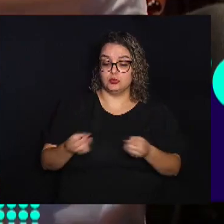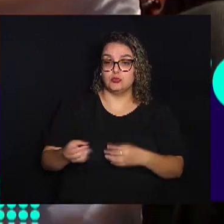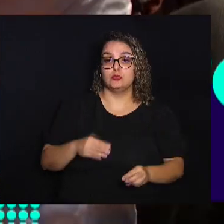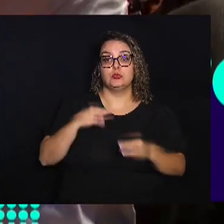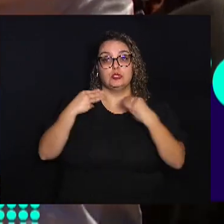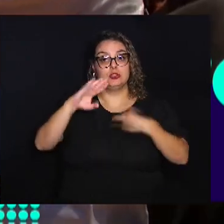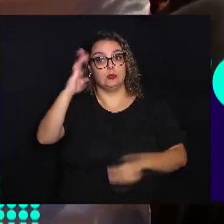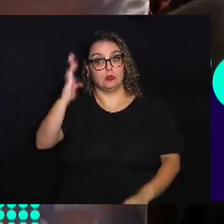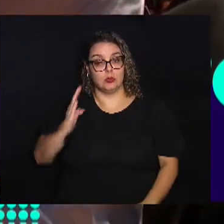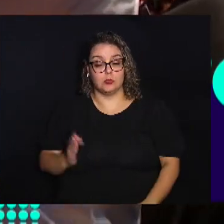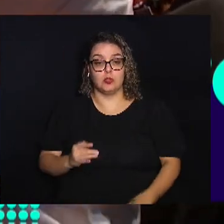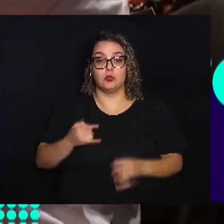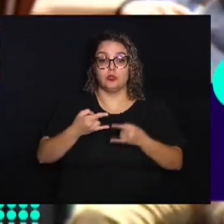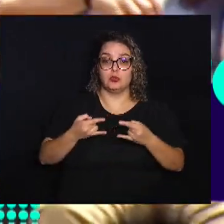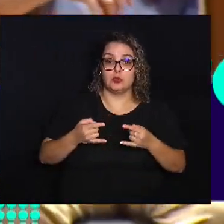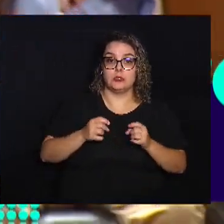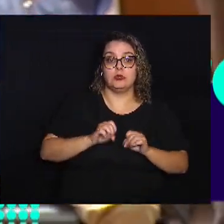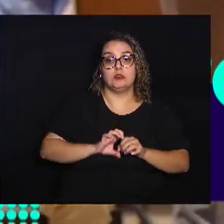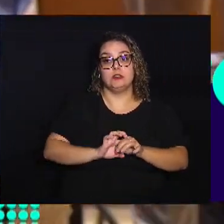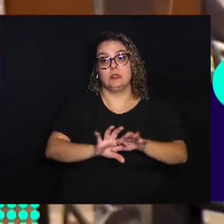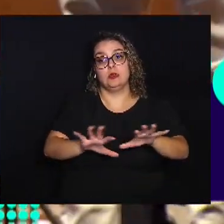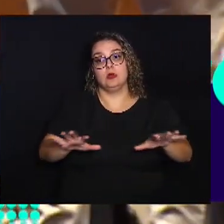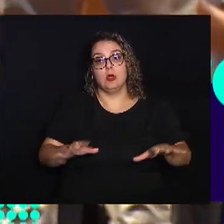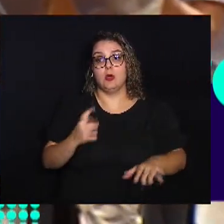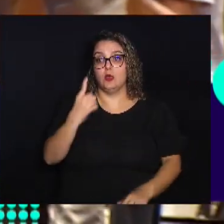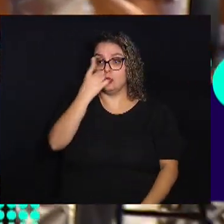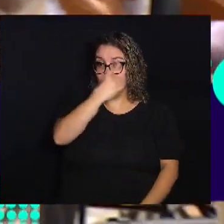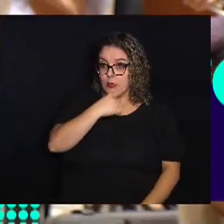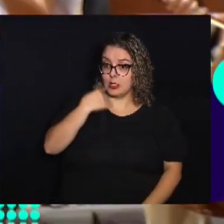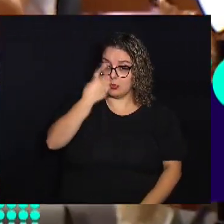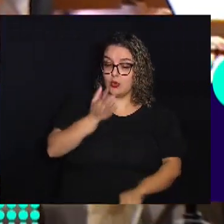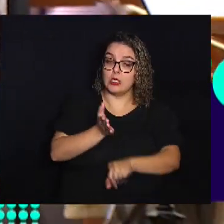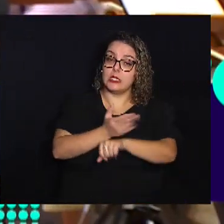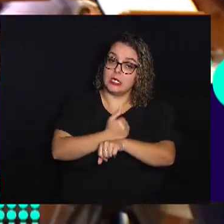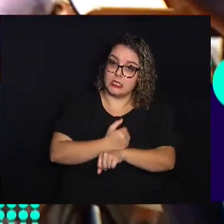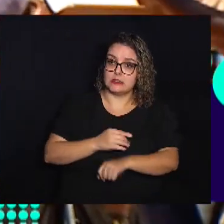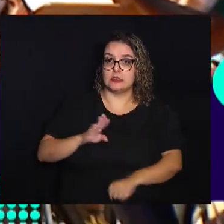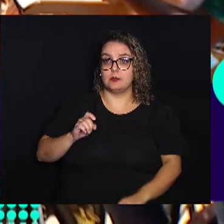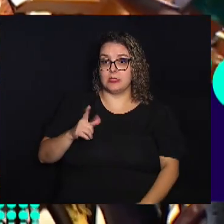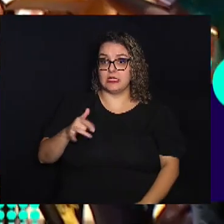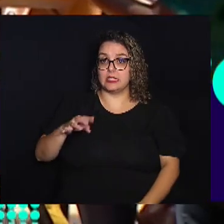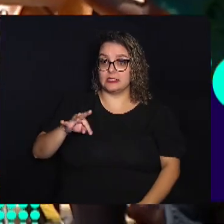Os ingressos Serão distribuídos Uma hora Antes Da bilheteria